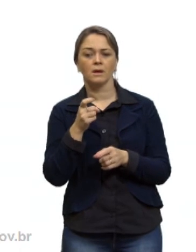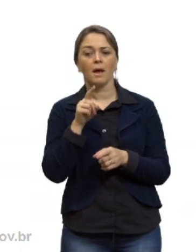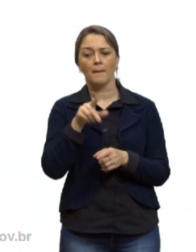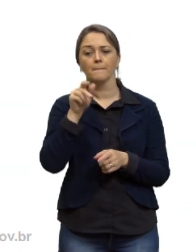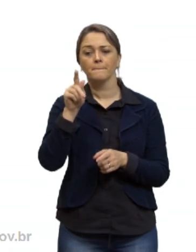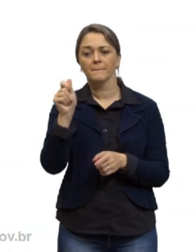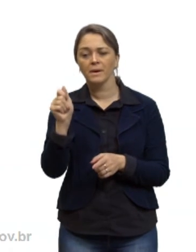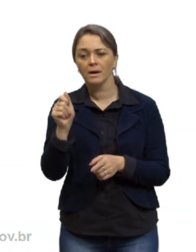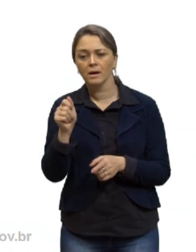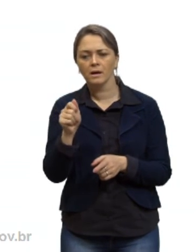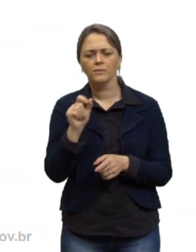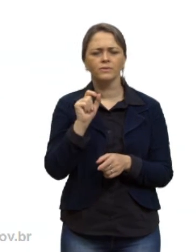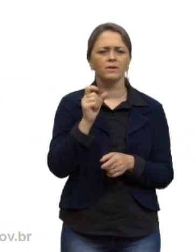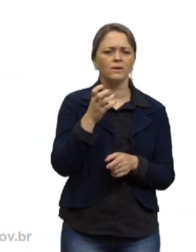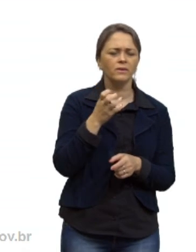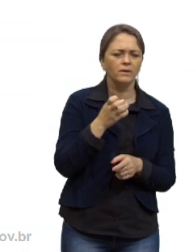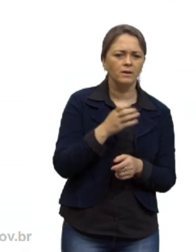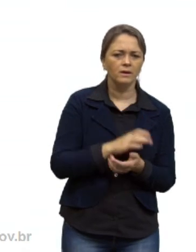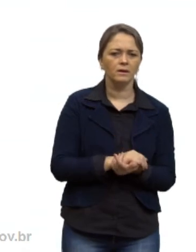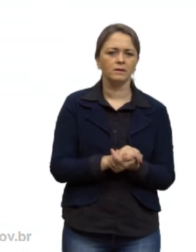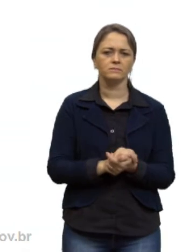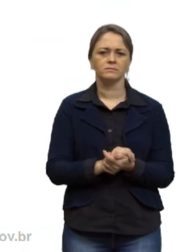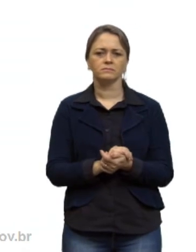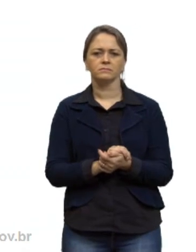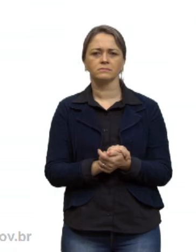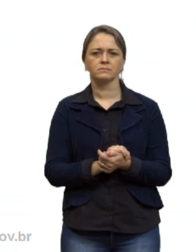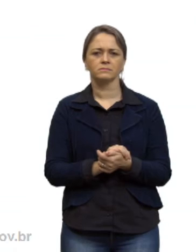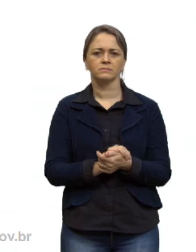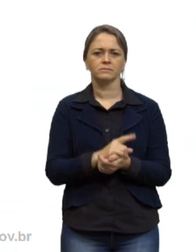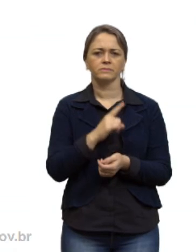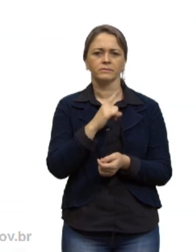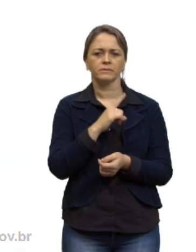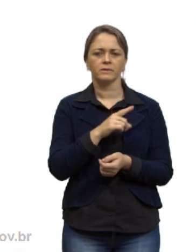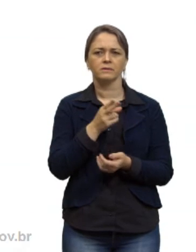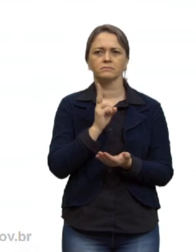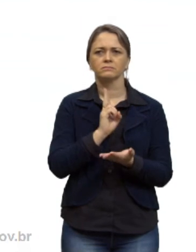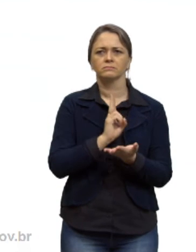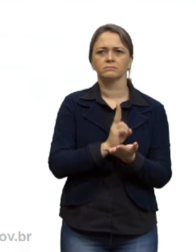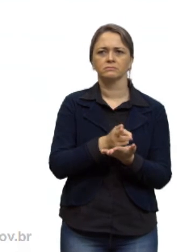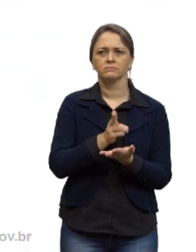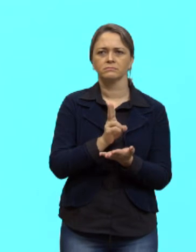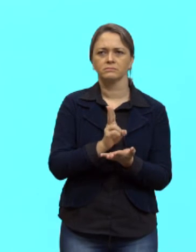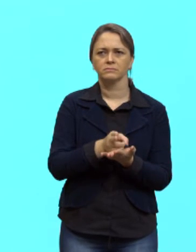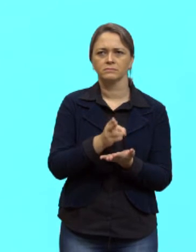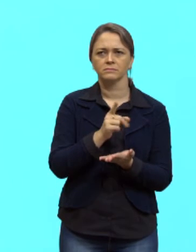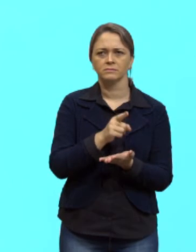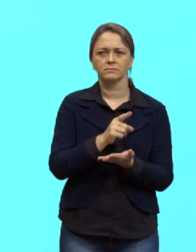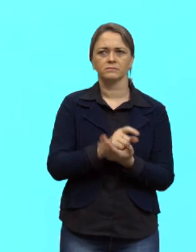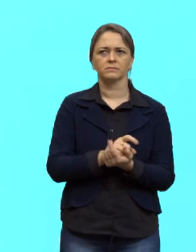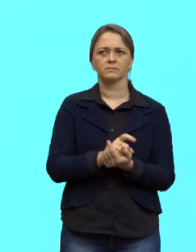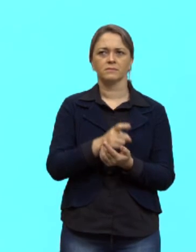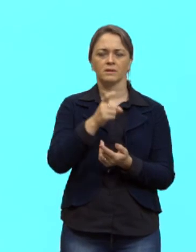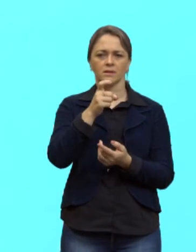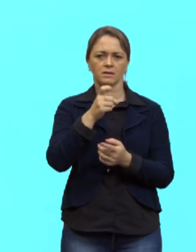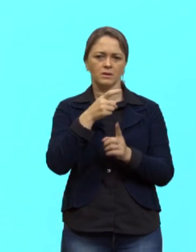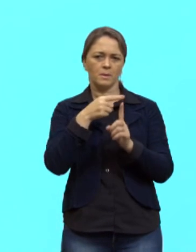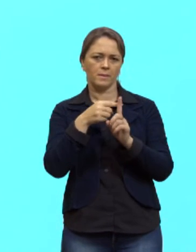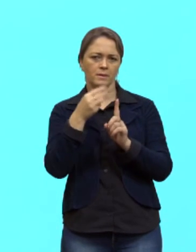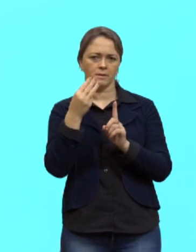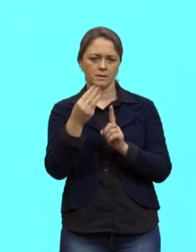o que que eu quero? eu estou dizendo que esta sequência que aqui está x mais 3